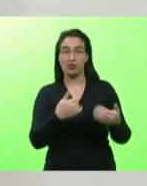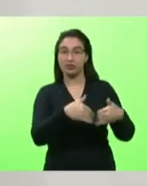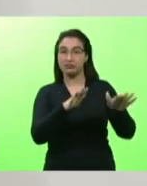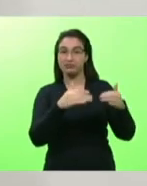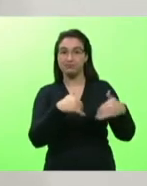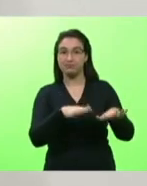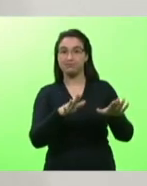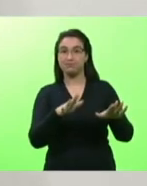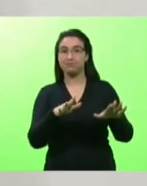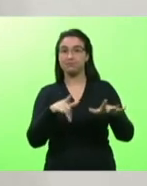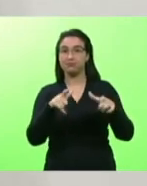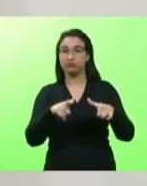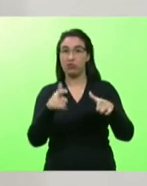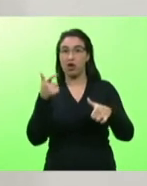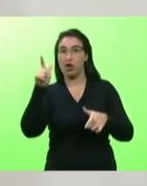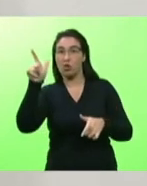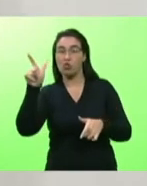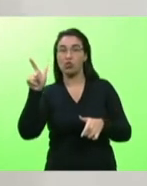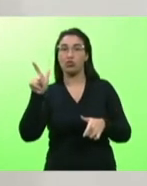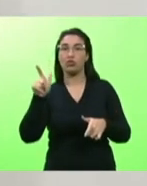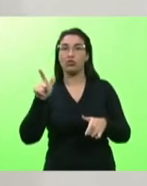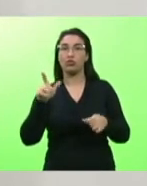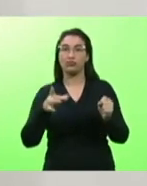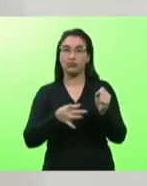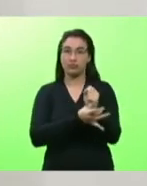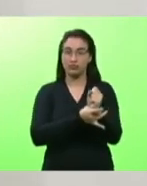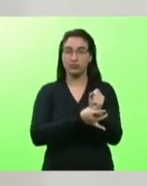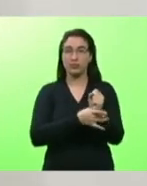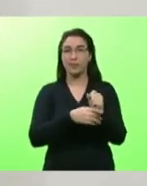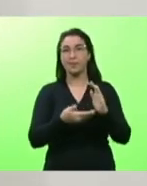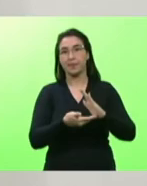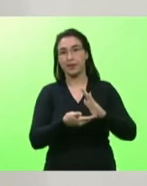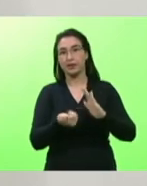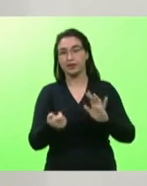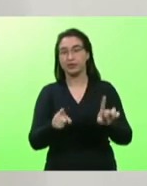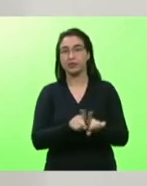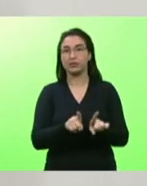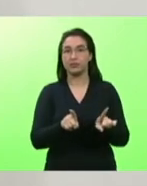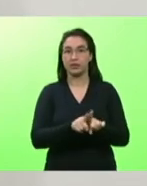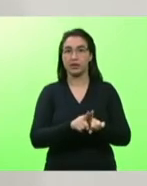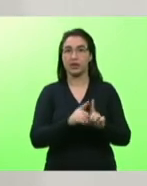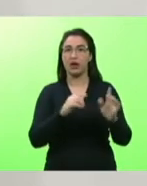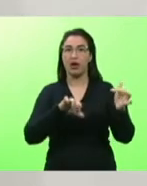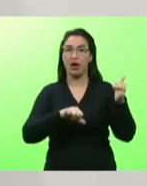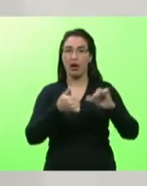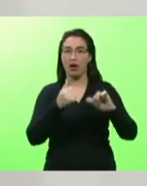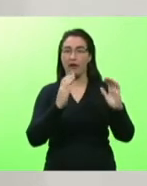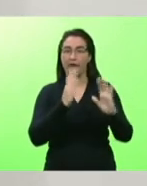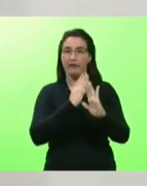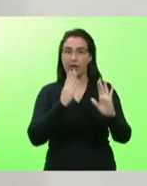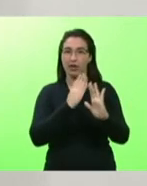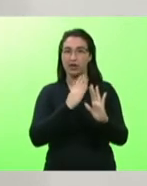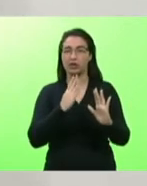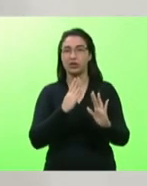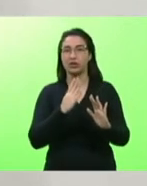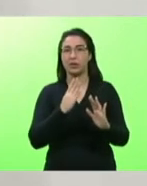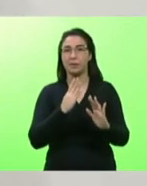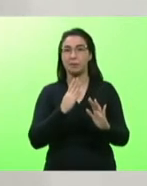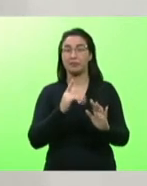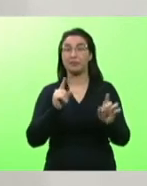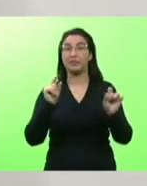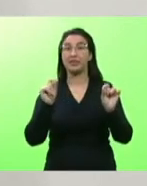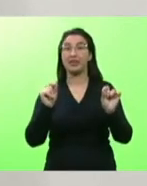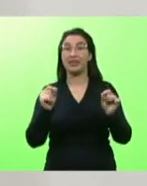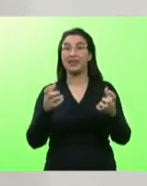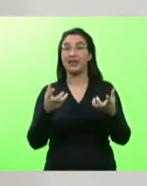em garantia então nós retiramos isso também avalista às vezes ele não tem avalista e quem é que quer ser